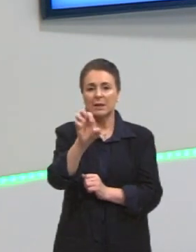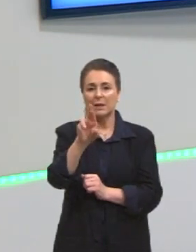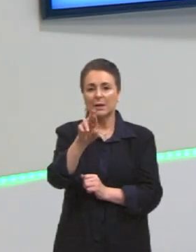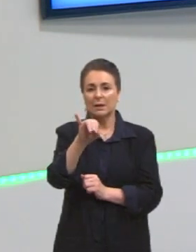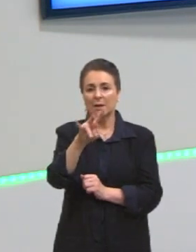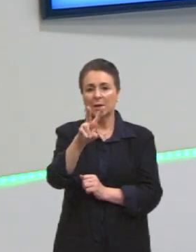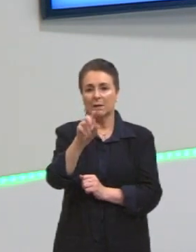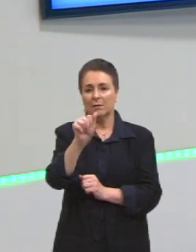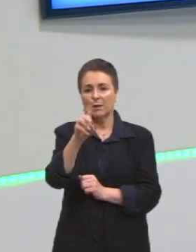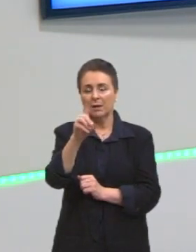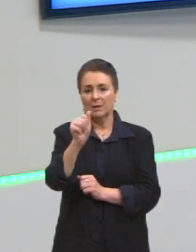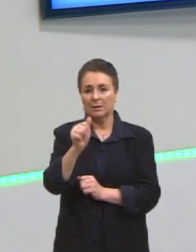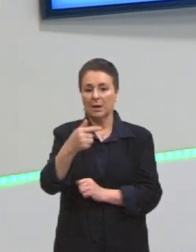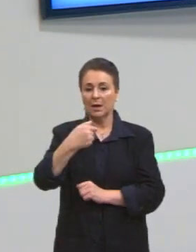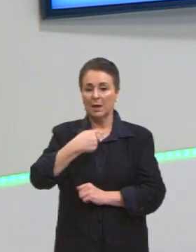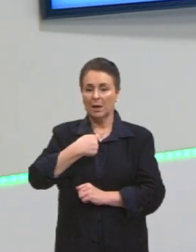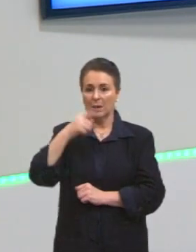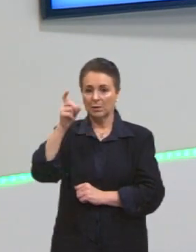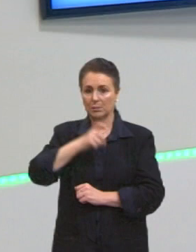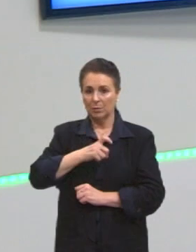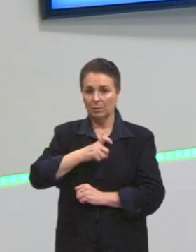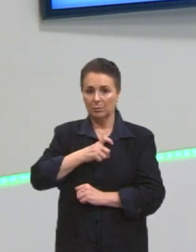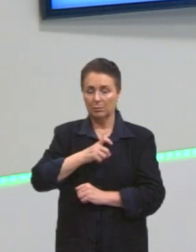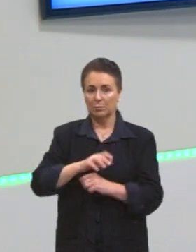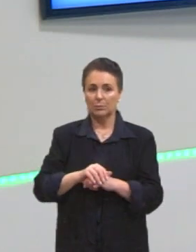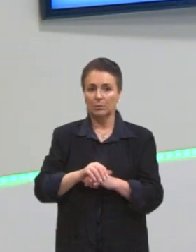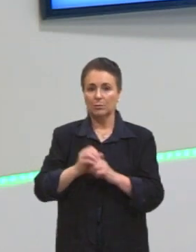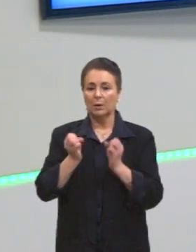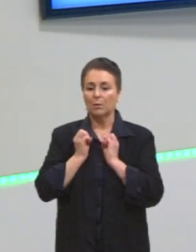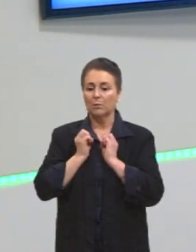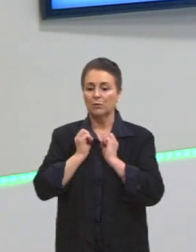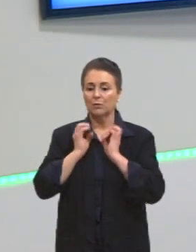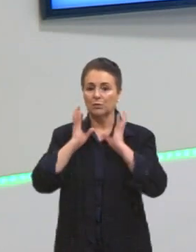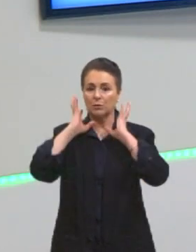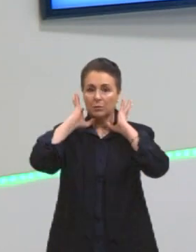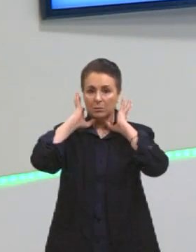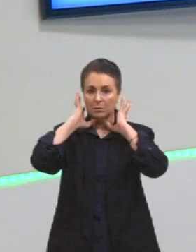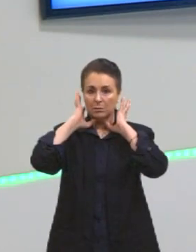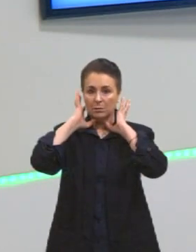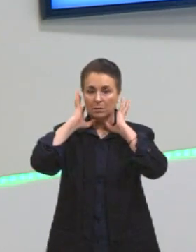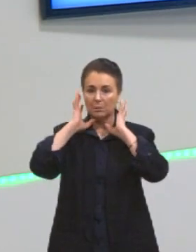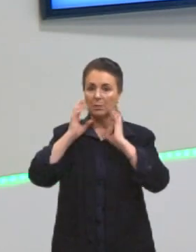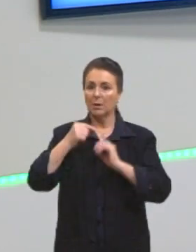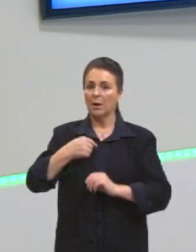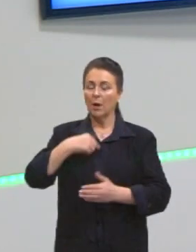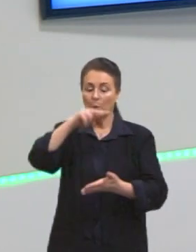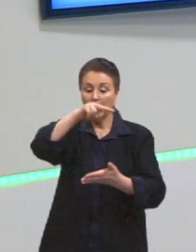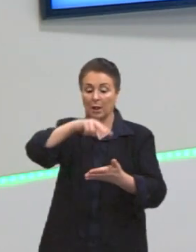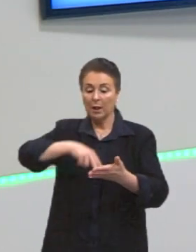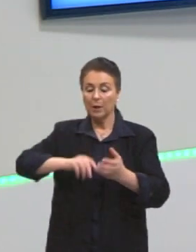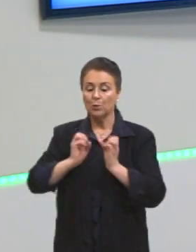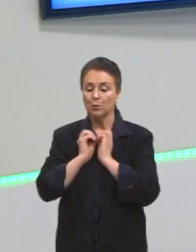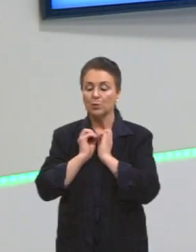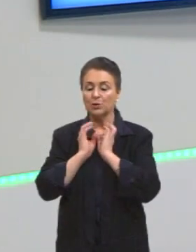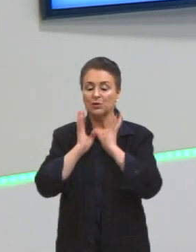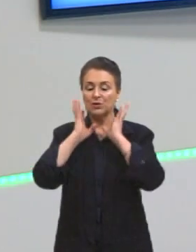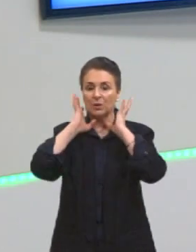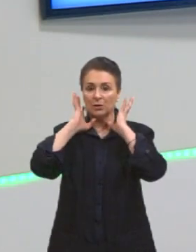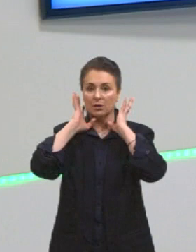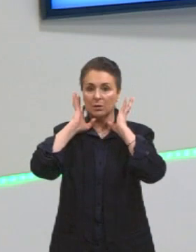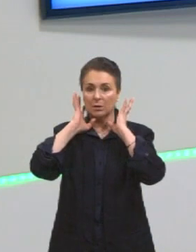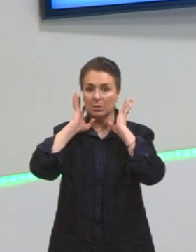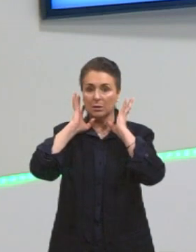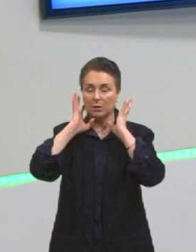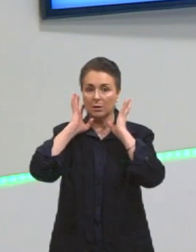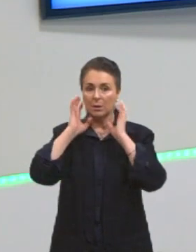Eu sou um shakespeariano. Eu leio Shakespeare e eu sou um